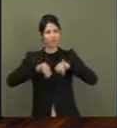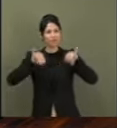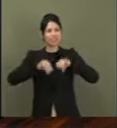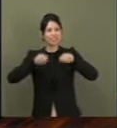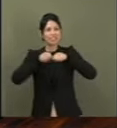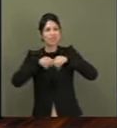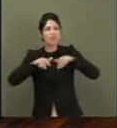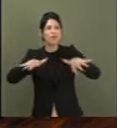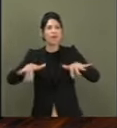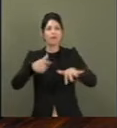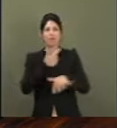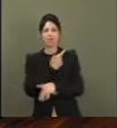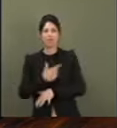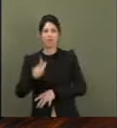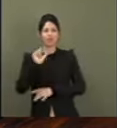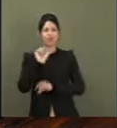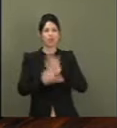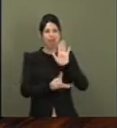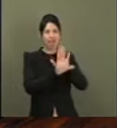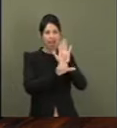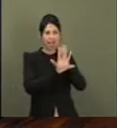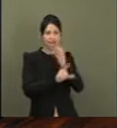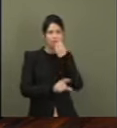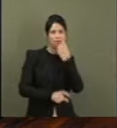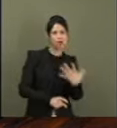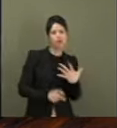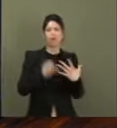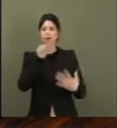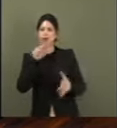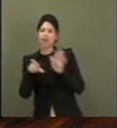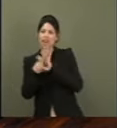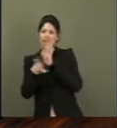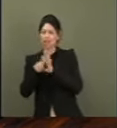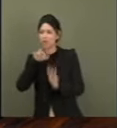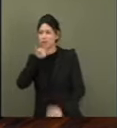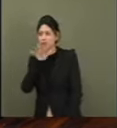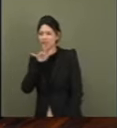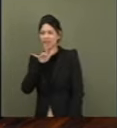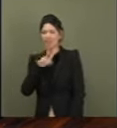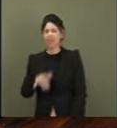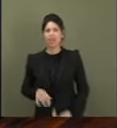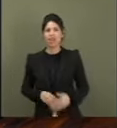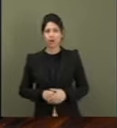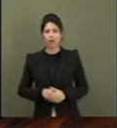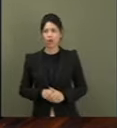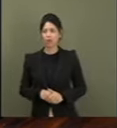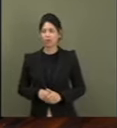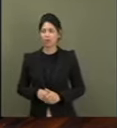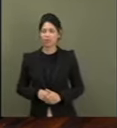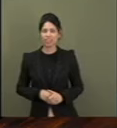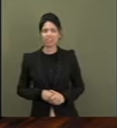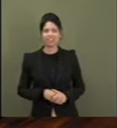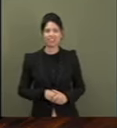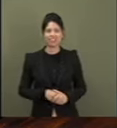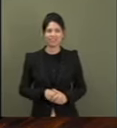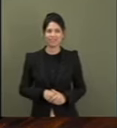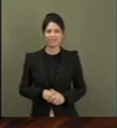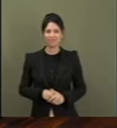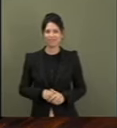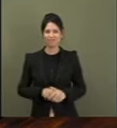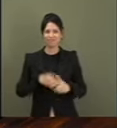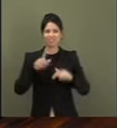essa de lei que pega o que não pega. A lei é para ser cumprida. Sr. Presidente do